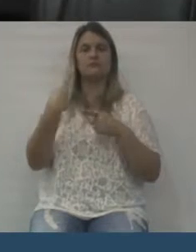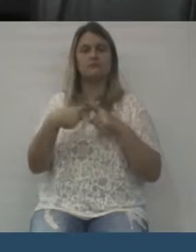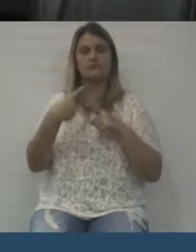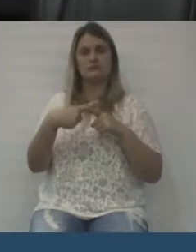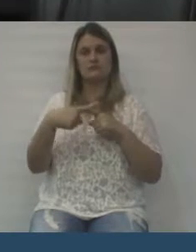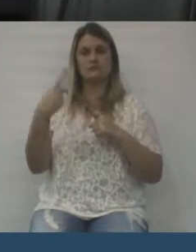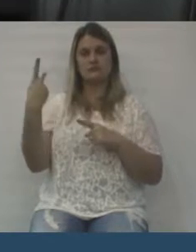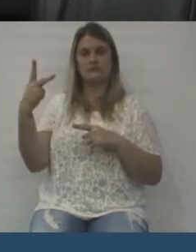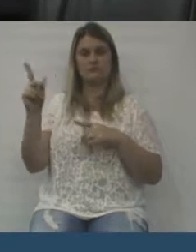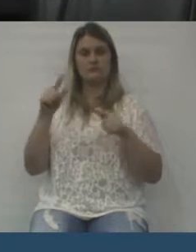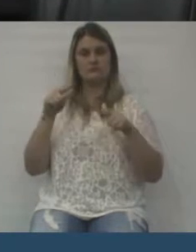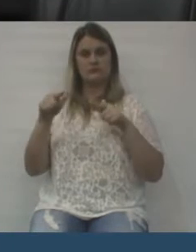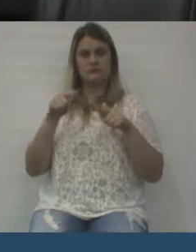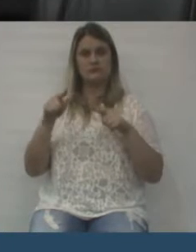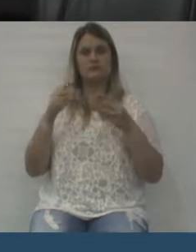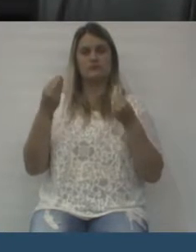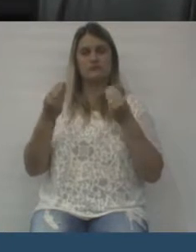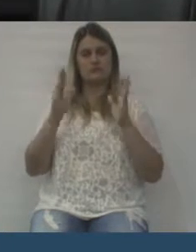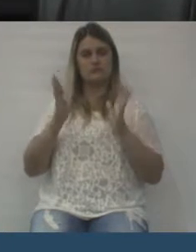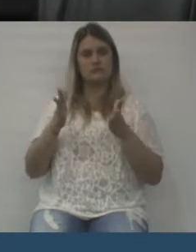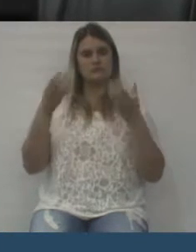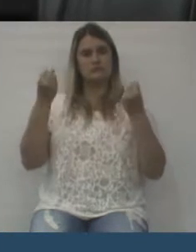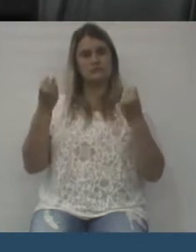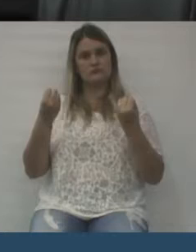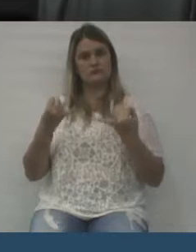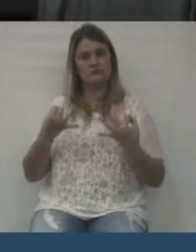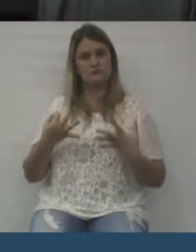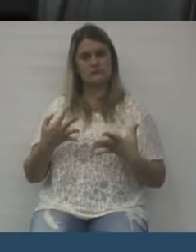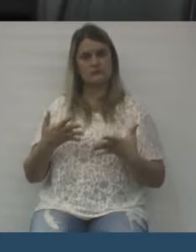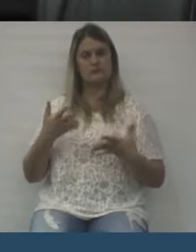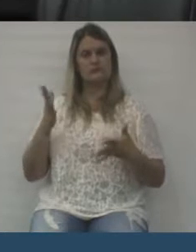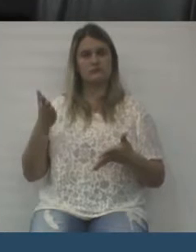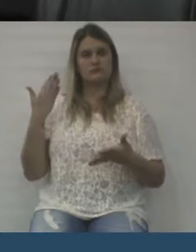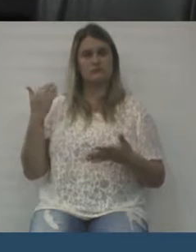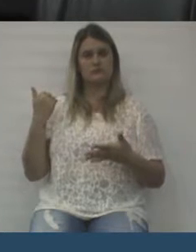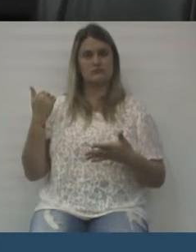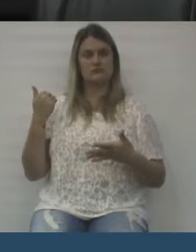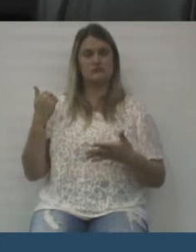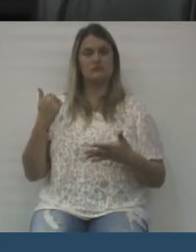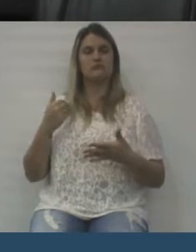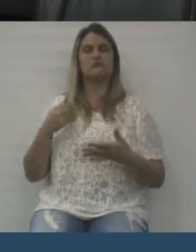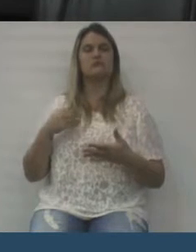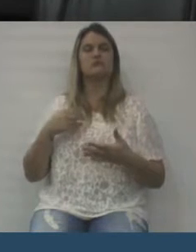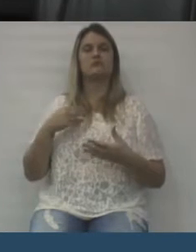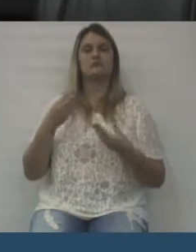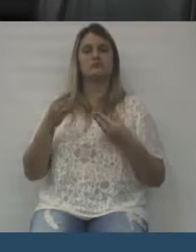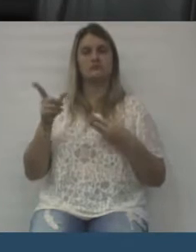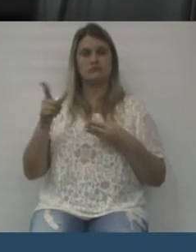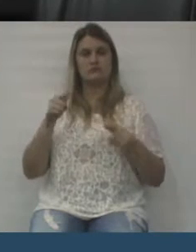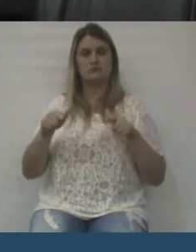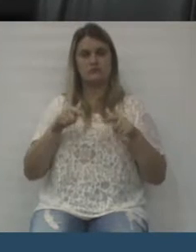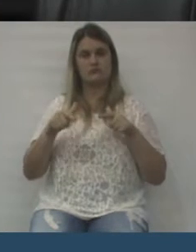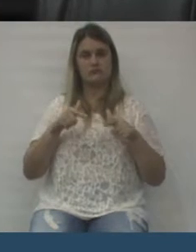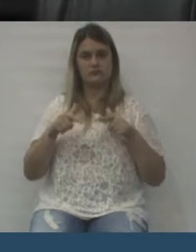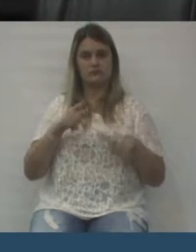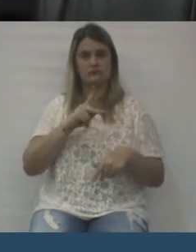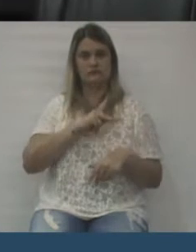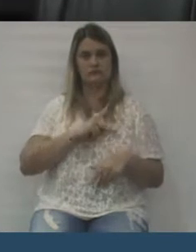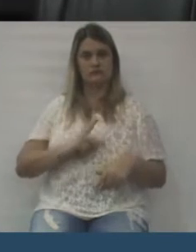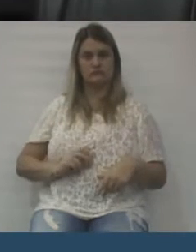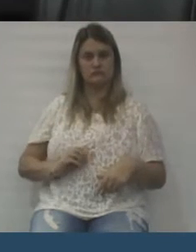porque o teu trabalho como foi lido aí na tribuna, funcionário público,